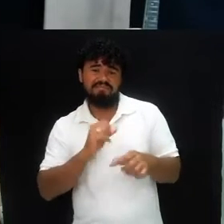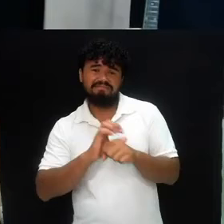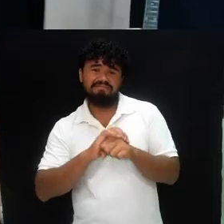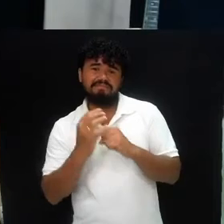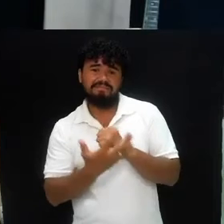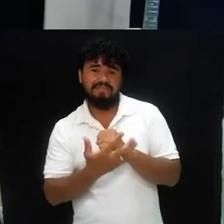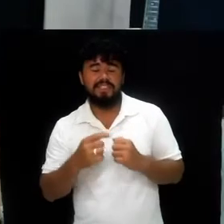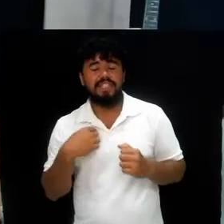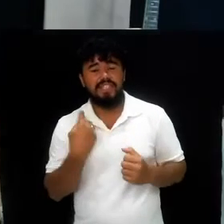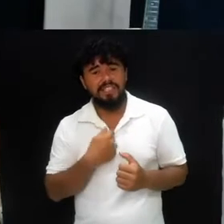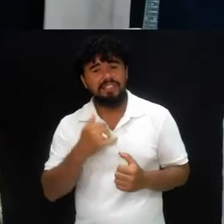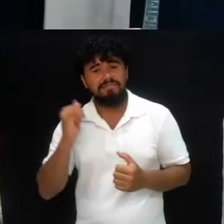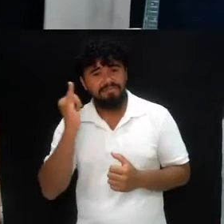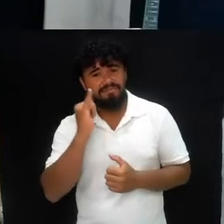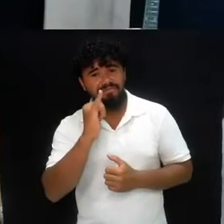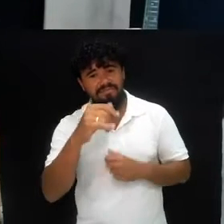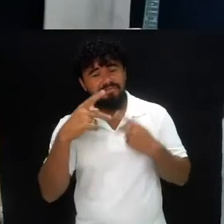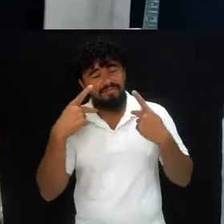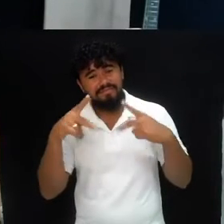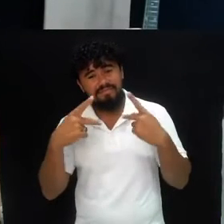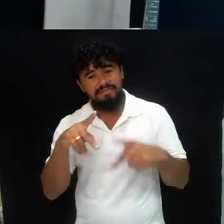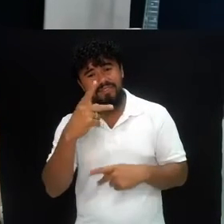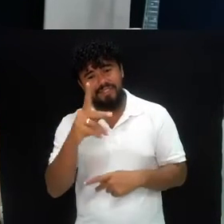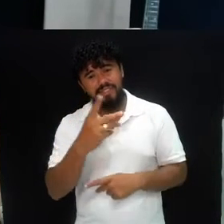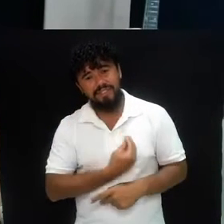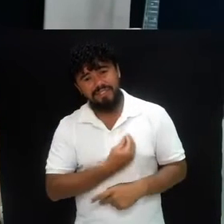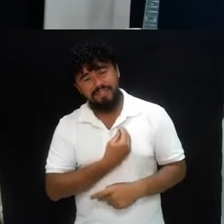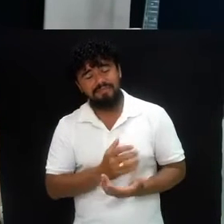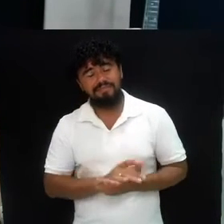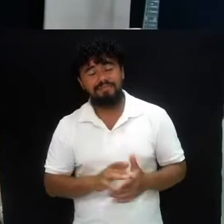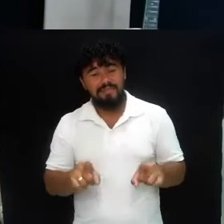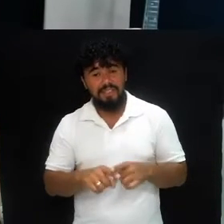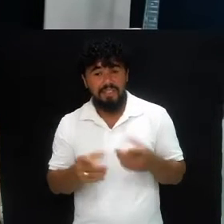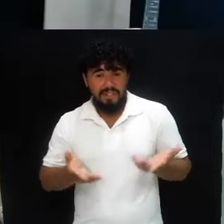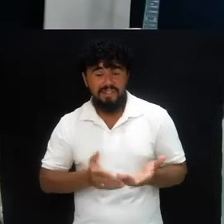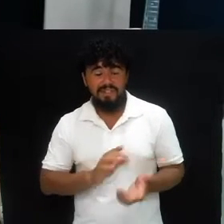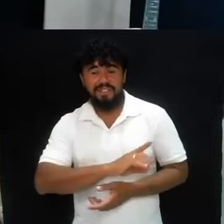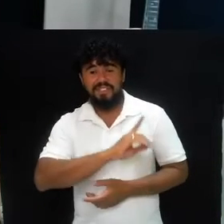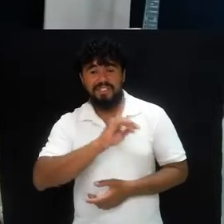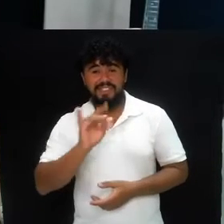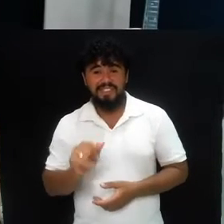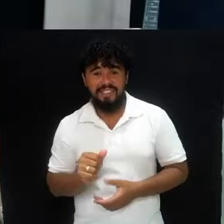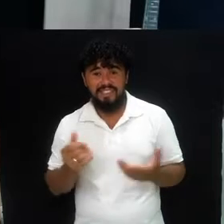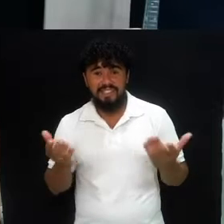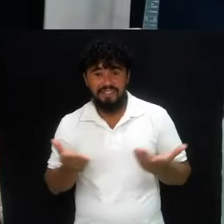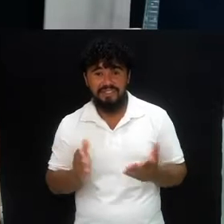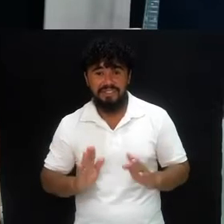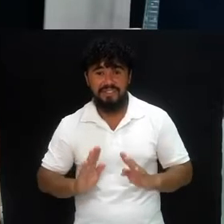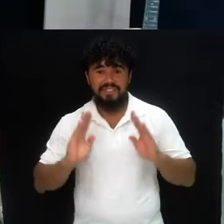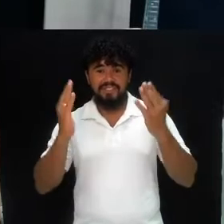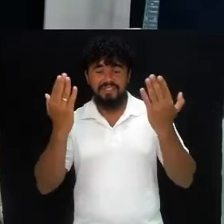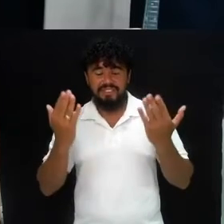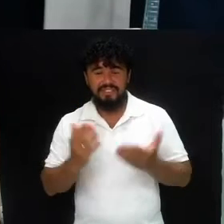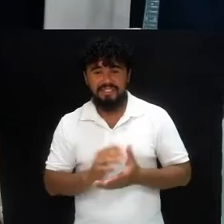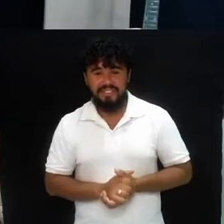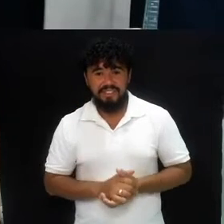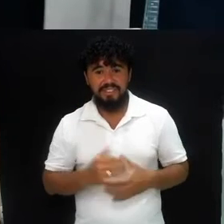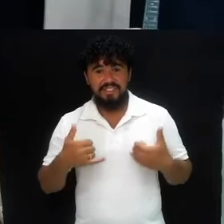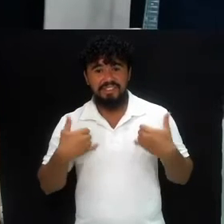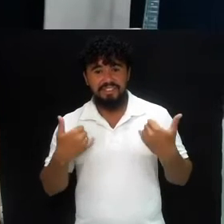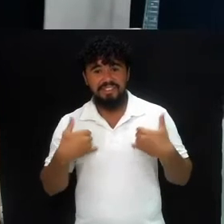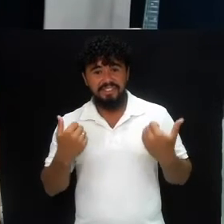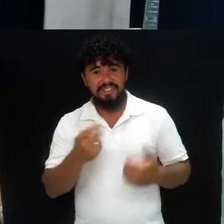trazendo a palavra poderosa do coração de Deus ao seu coração. No dia de hoje em que nós estamos celebrando ao Senhor com alegria pelo